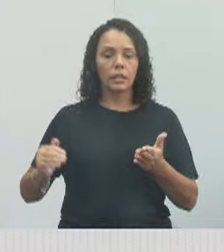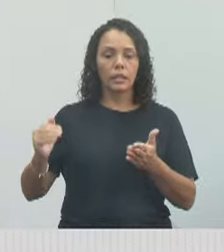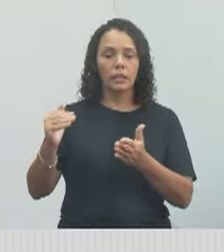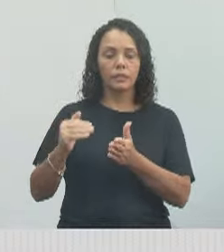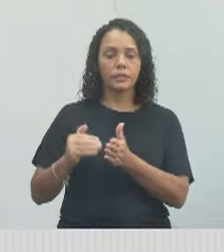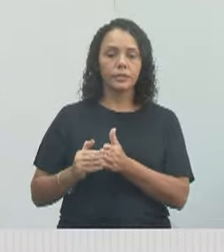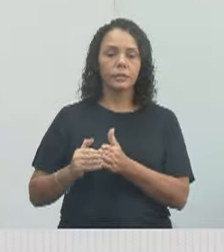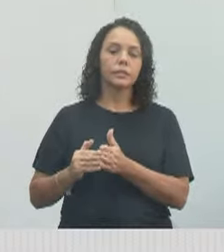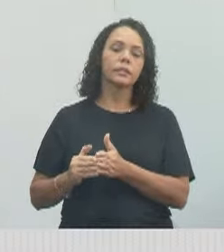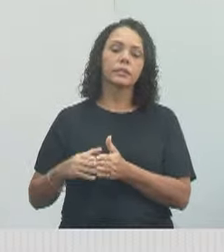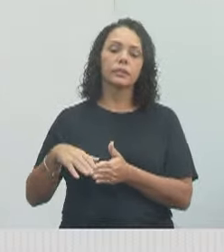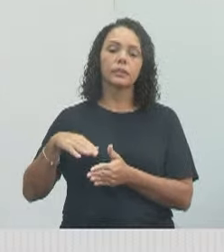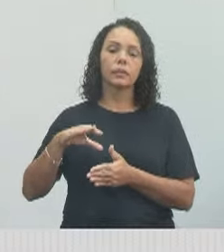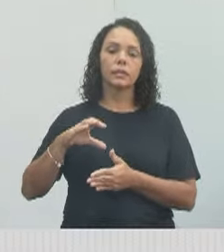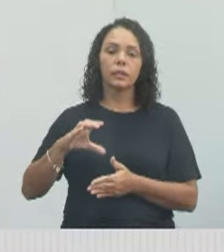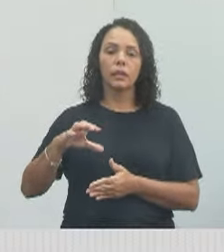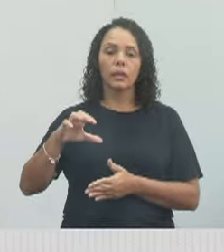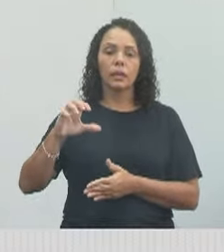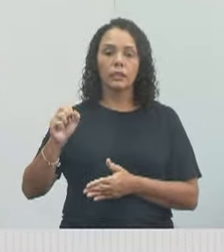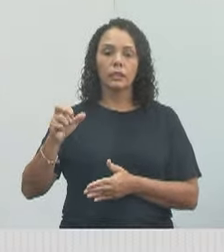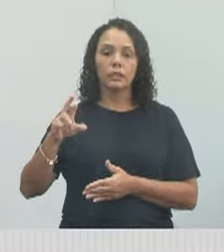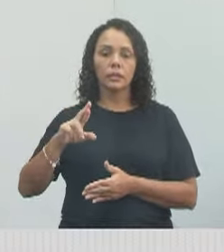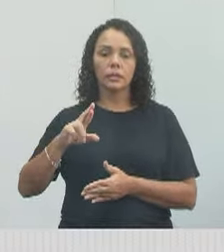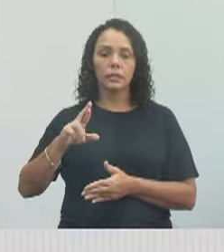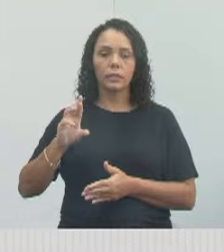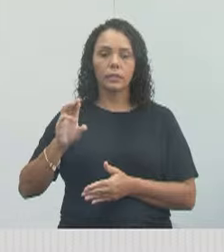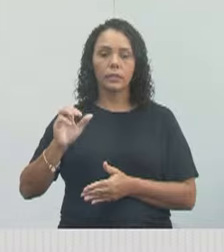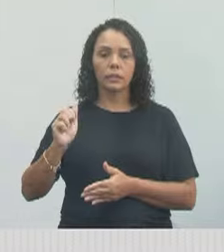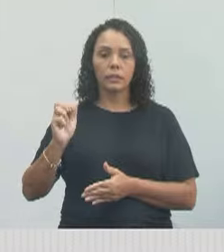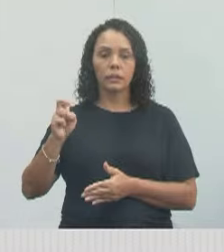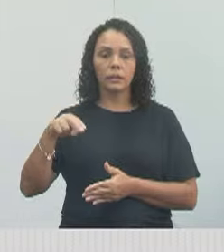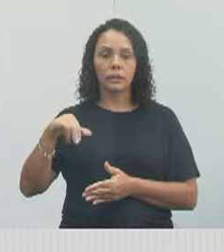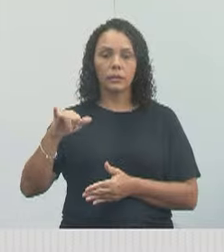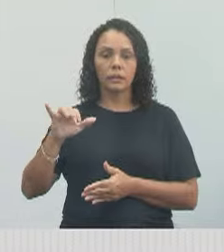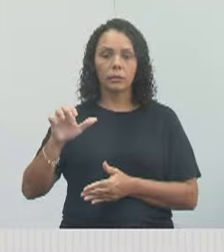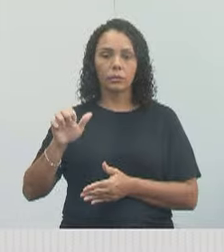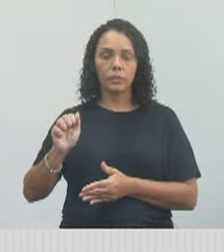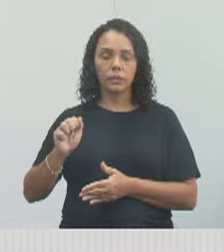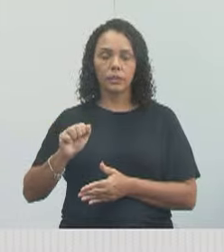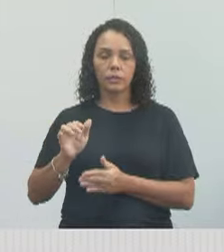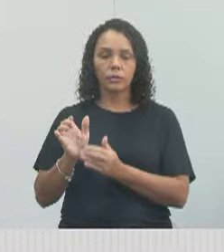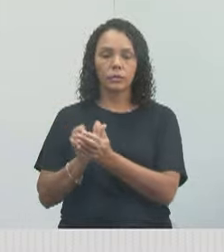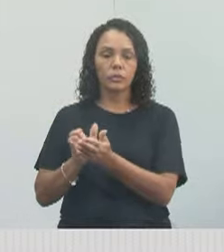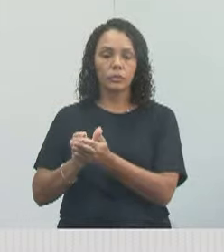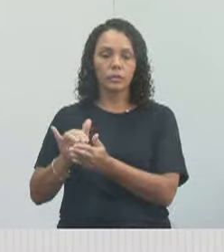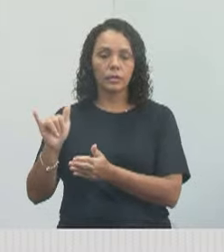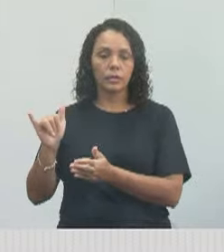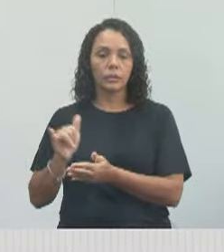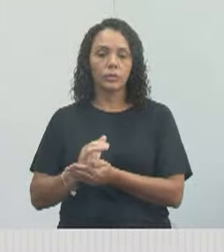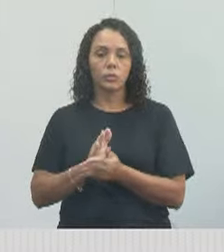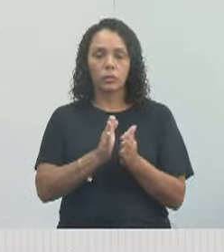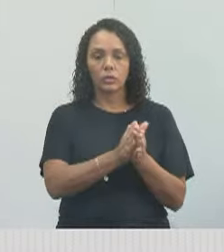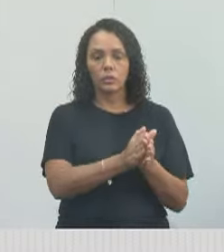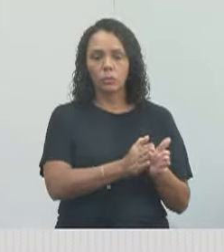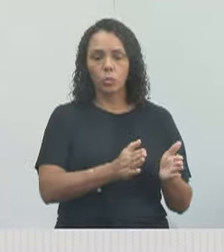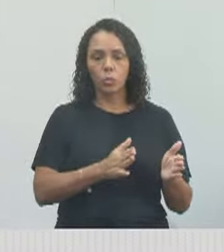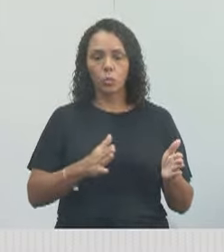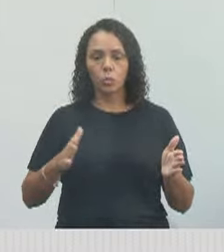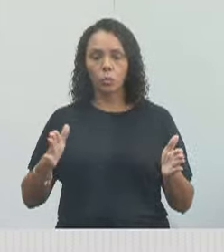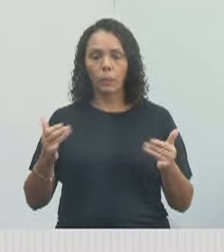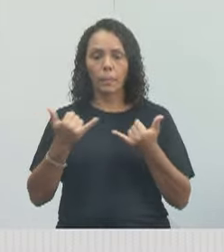onde a cerâmica jacarei, entendeu? Será um trabalho grande, troca de